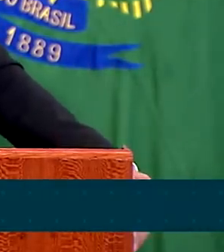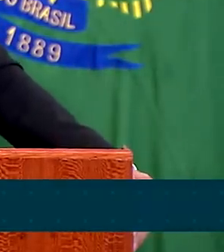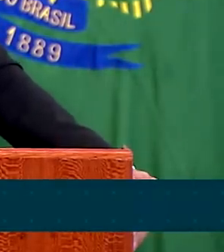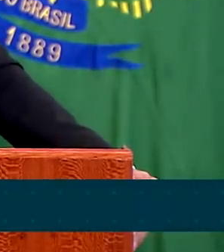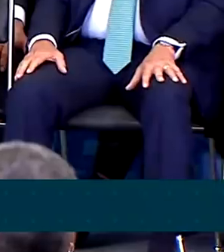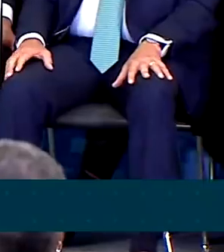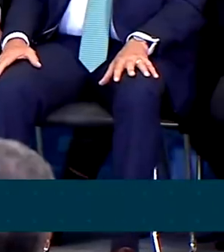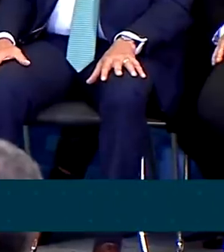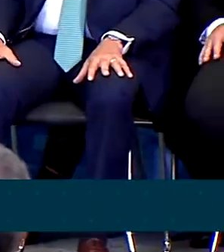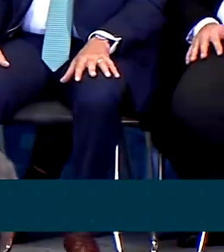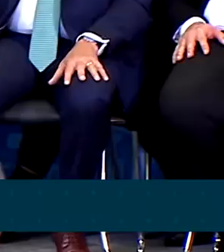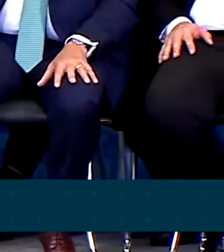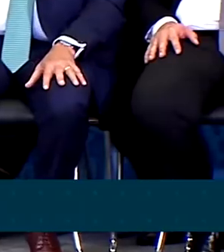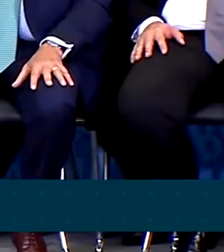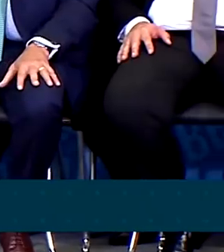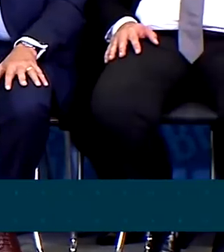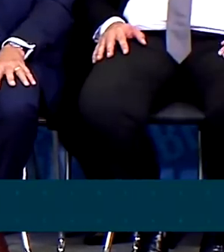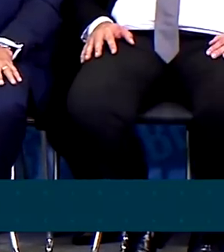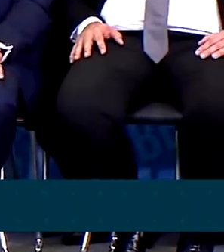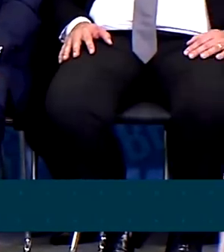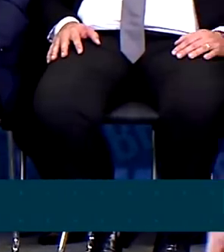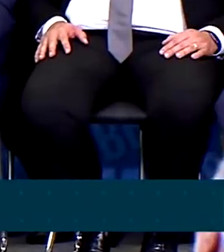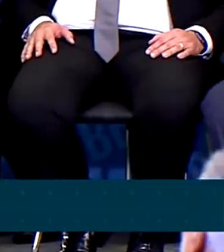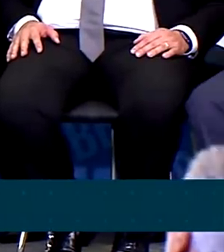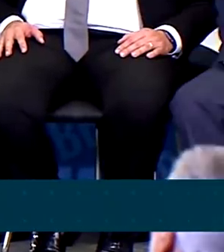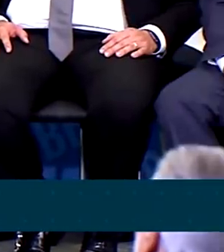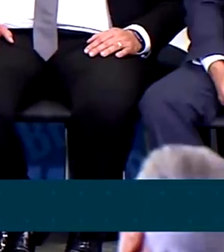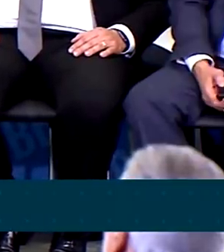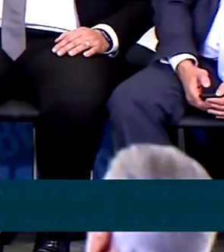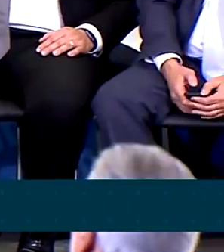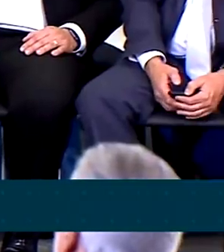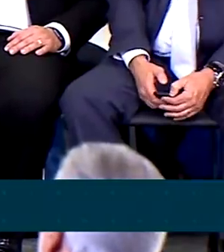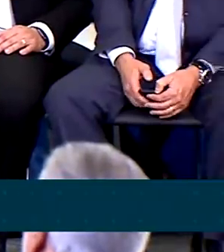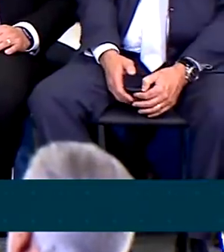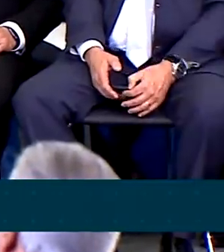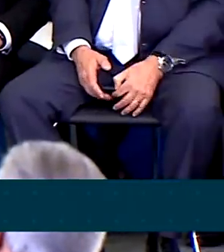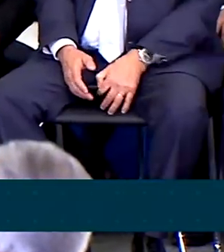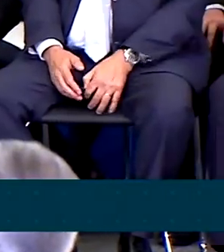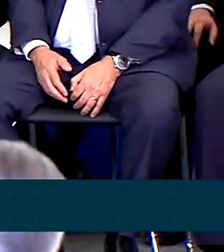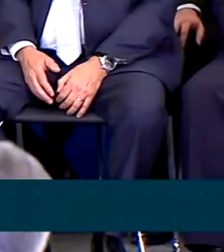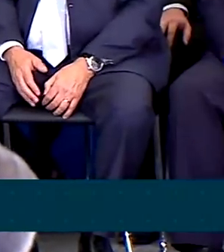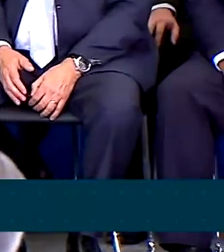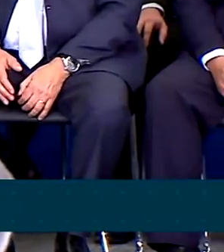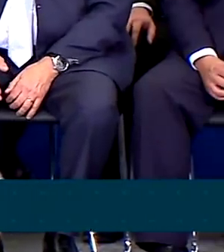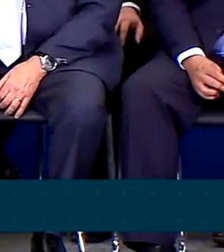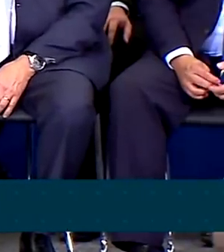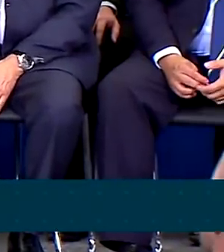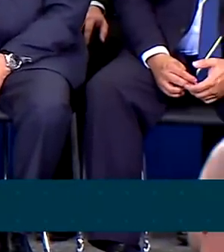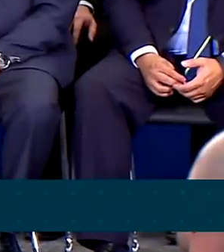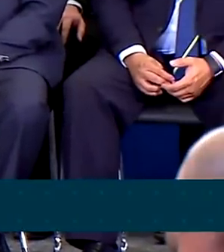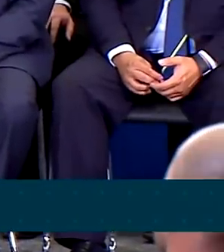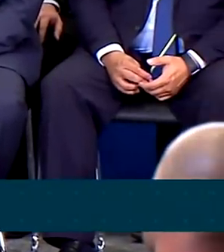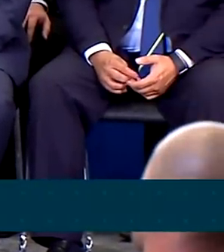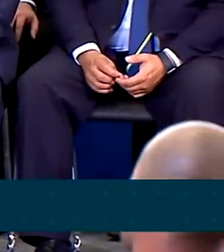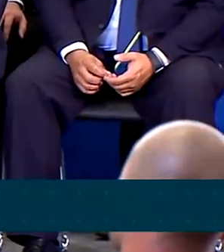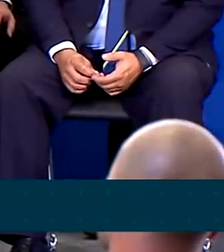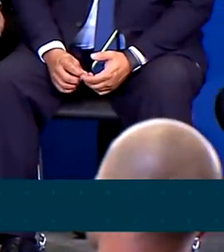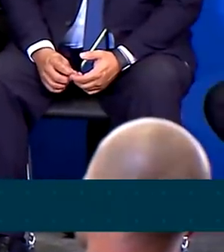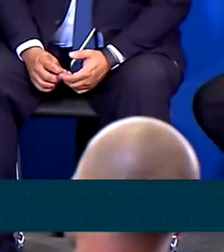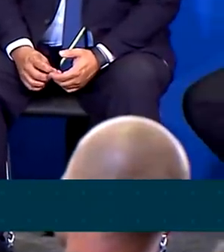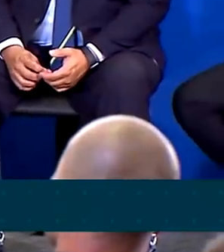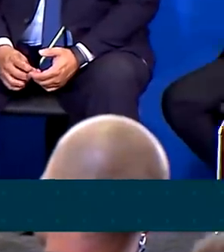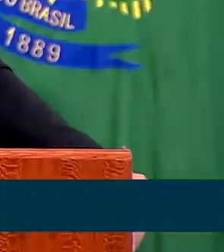Boa sorte aos que estão chegando. Falei para eles exatamente o que falei para aqueles quando eu os nomeei em janeiro de